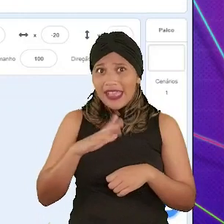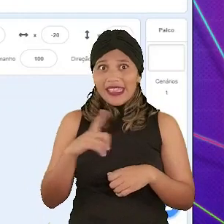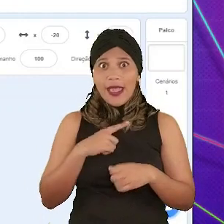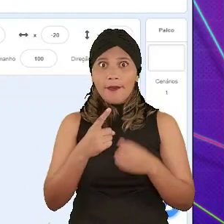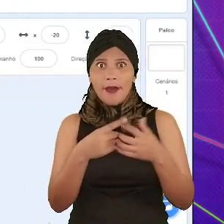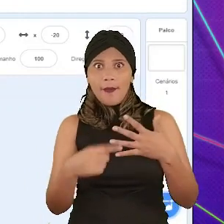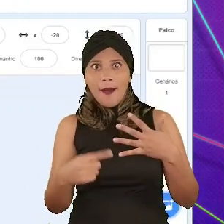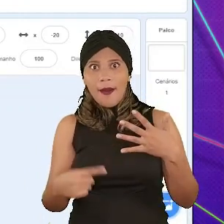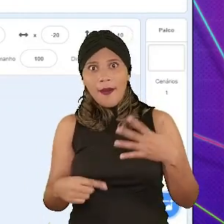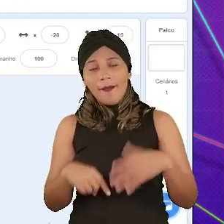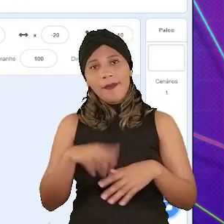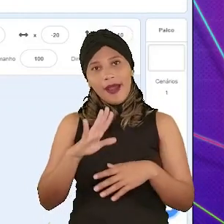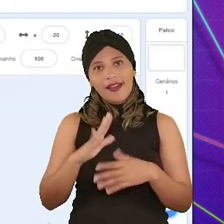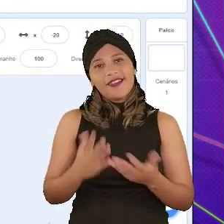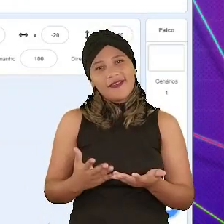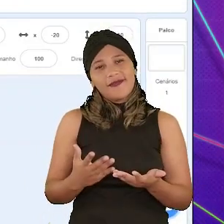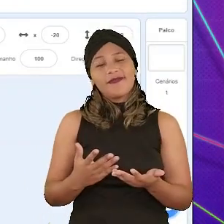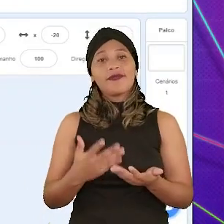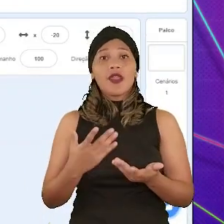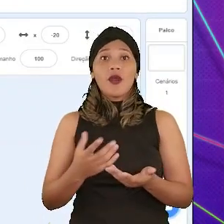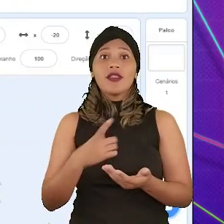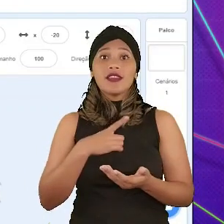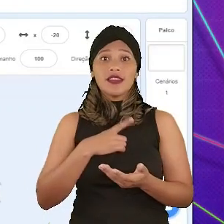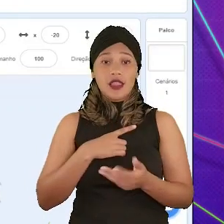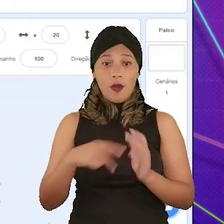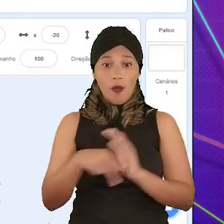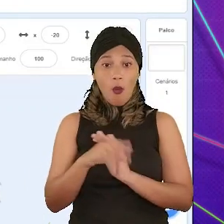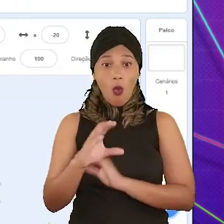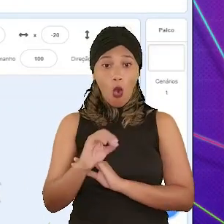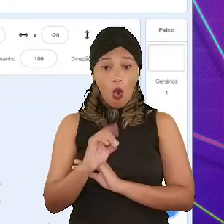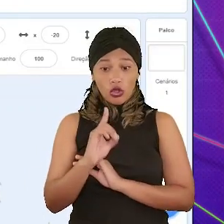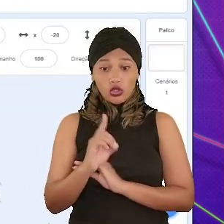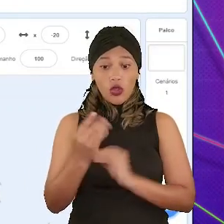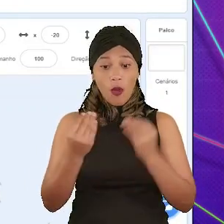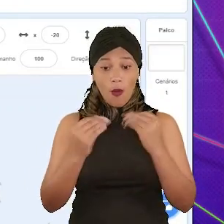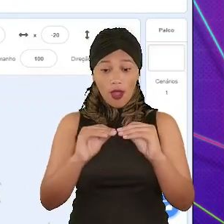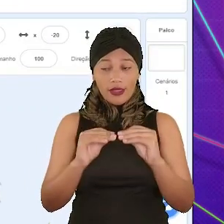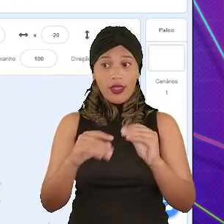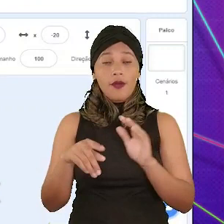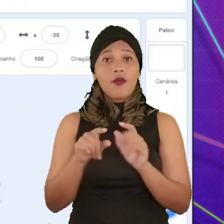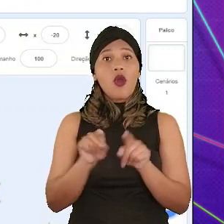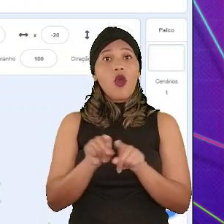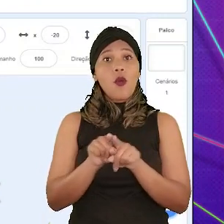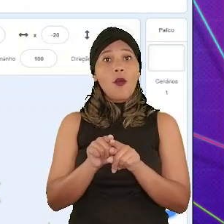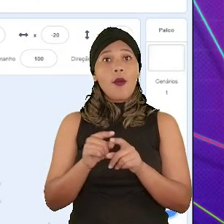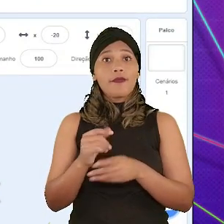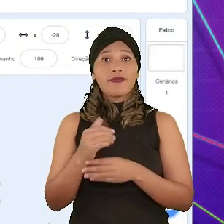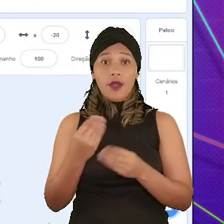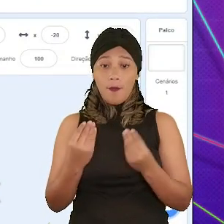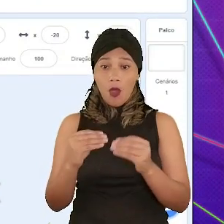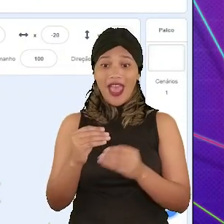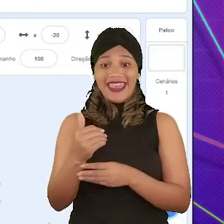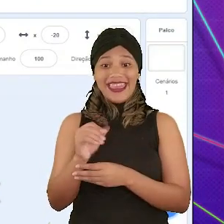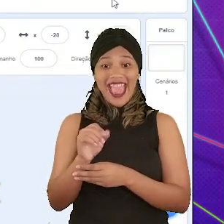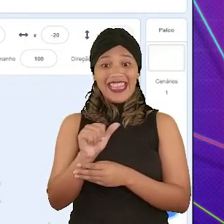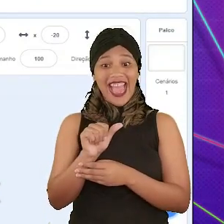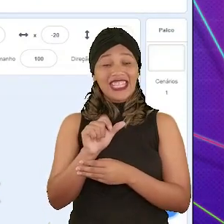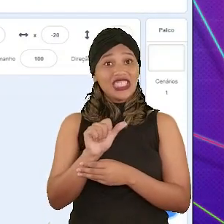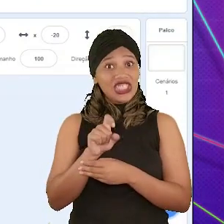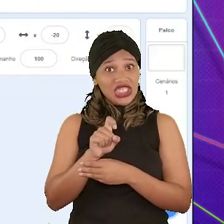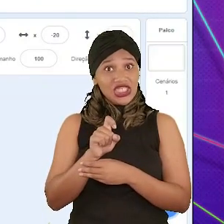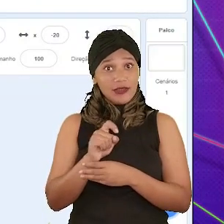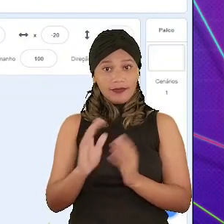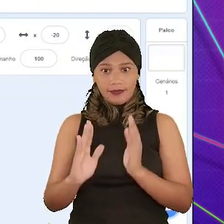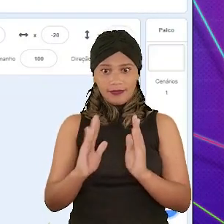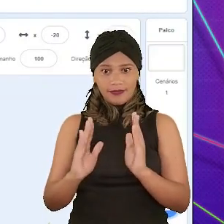teríamos uma movimentação muito mais fluida do nosso personagem. Quando a gente estiver com o código, vamos colocar ele embaixo do Adicione 10 a X